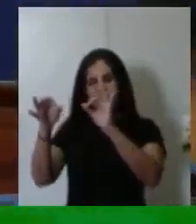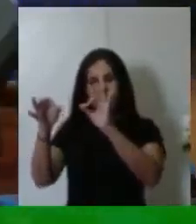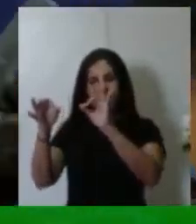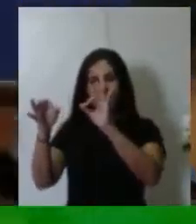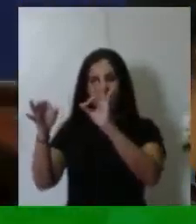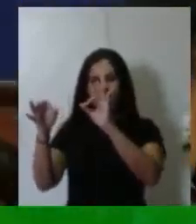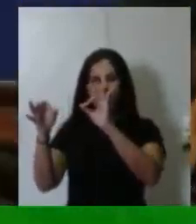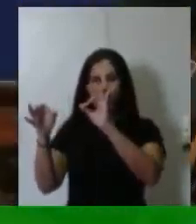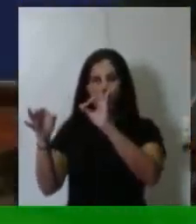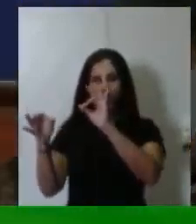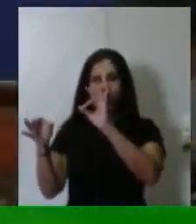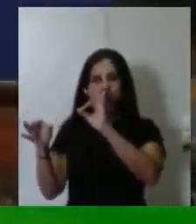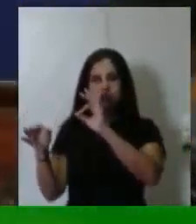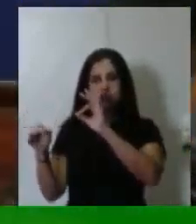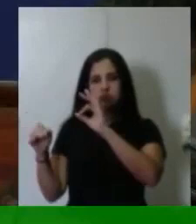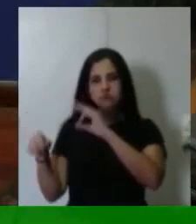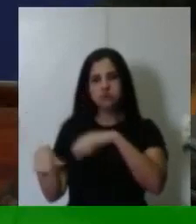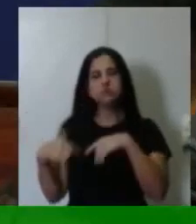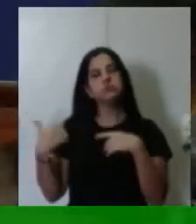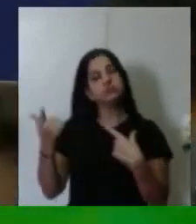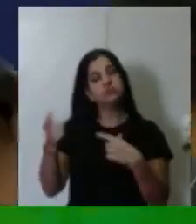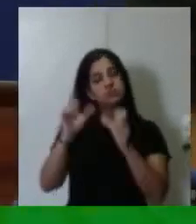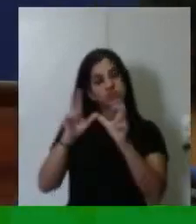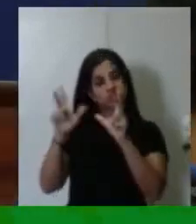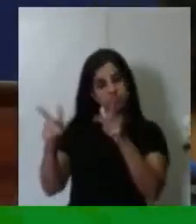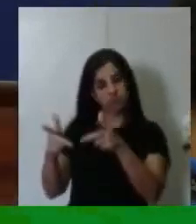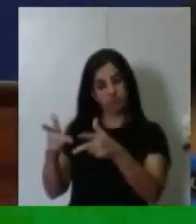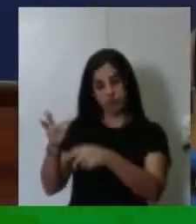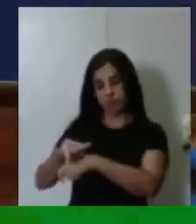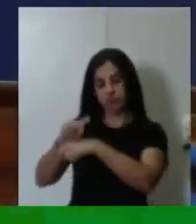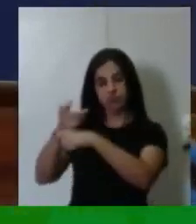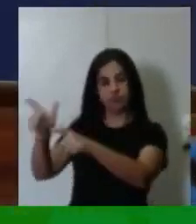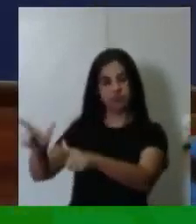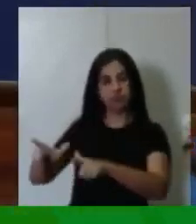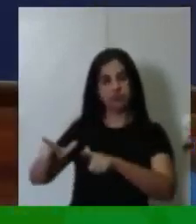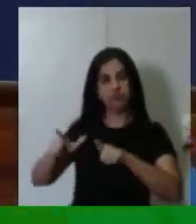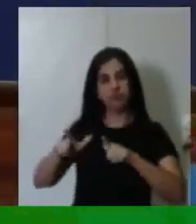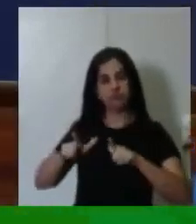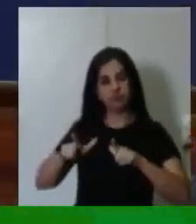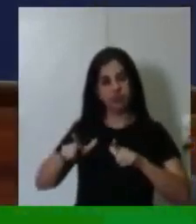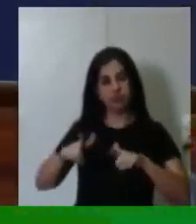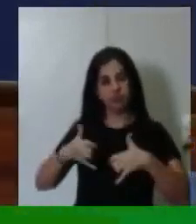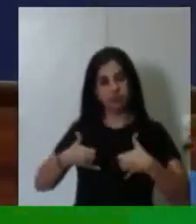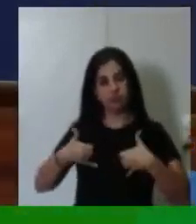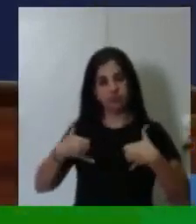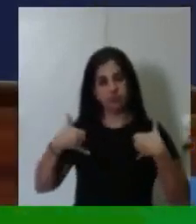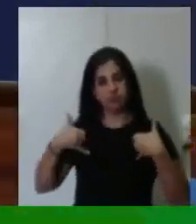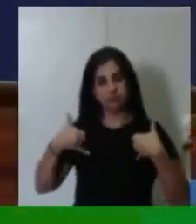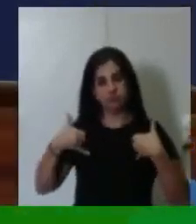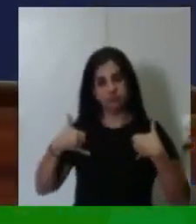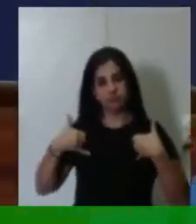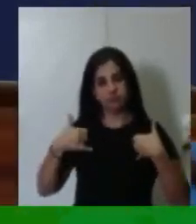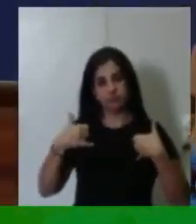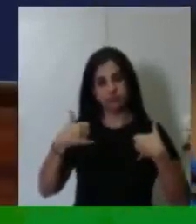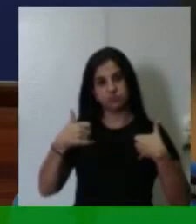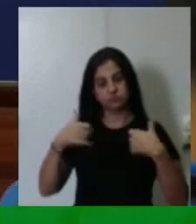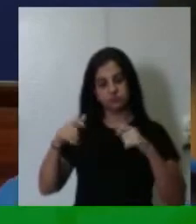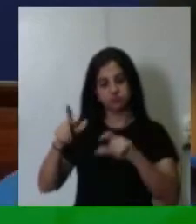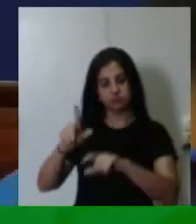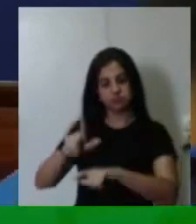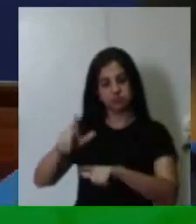que essa honraria que a Câmara de Vereadores de Maceió me concede, comenda Arnundo de Mello.